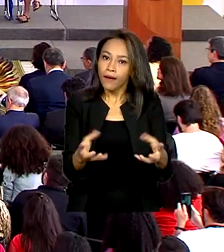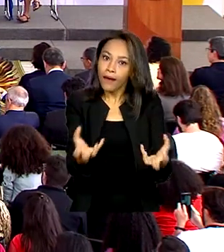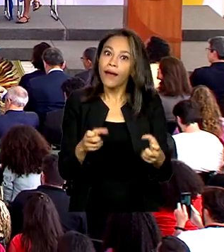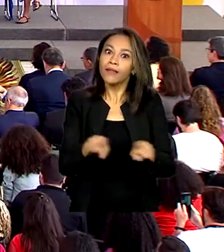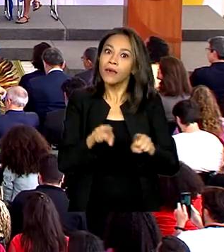conhecimento.